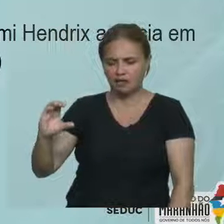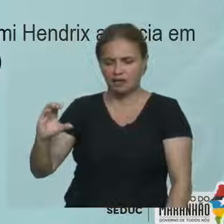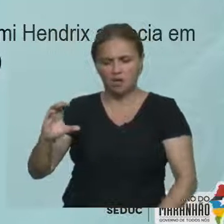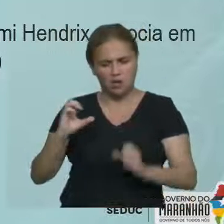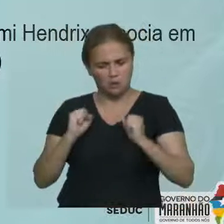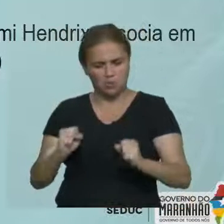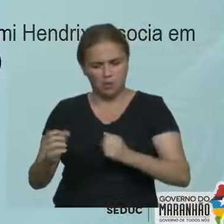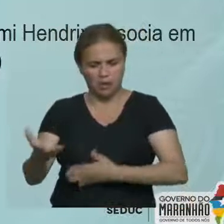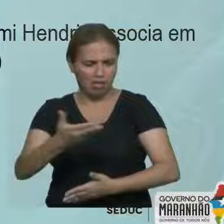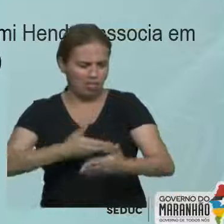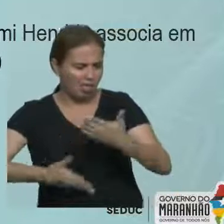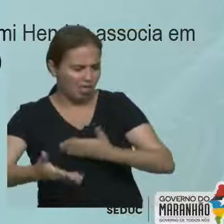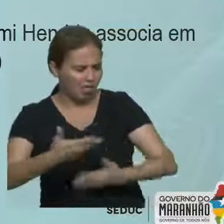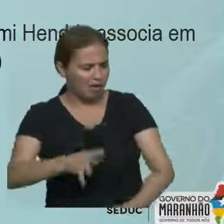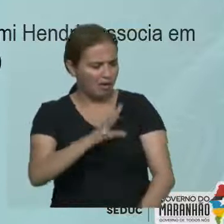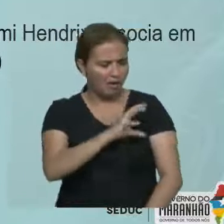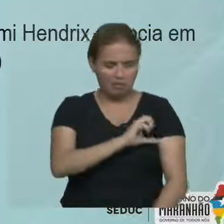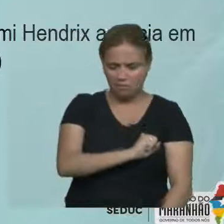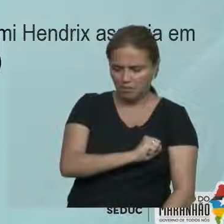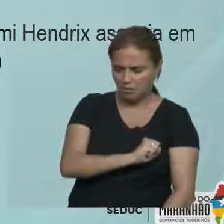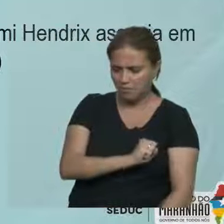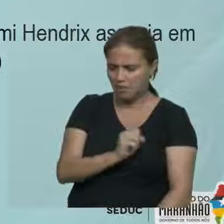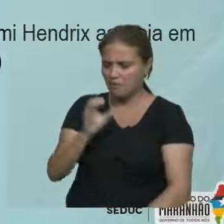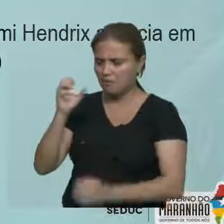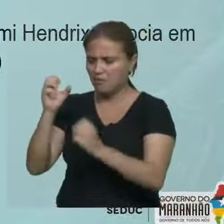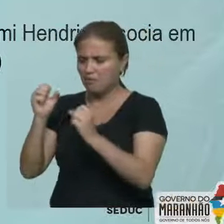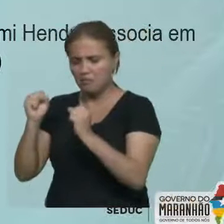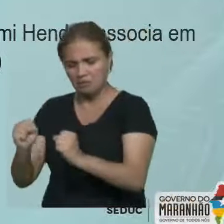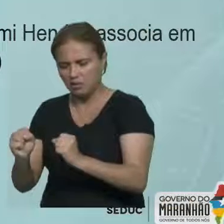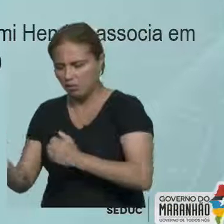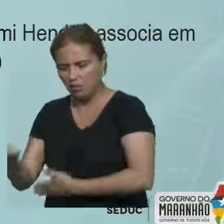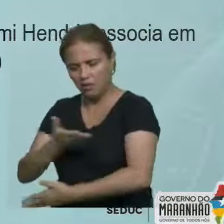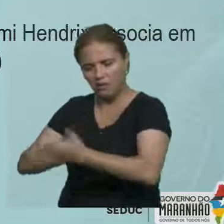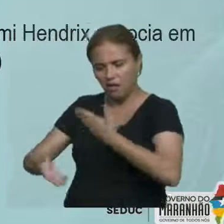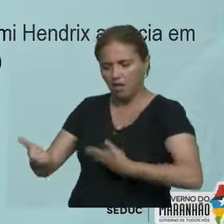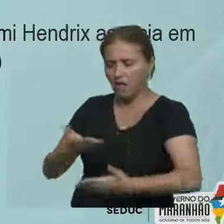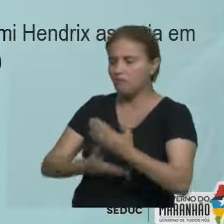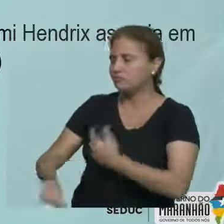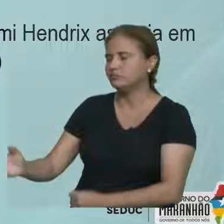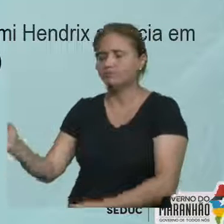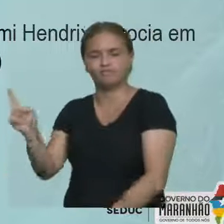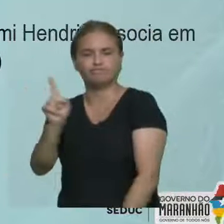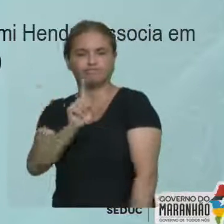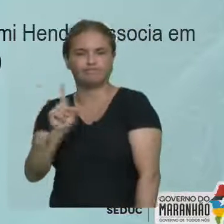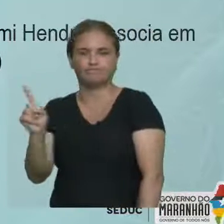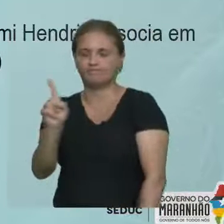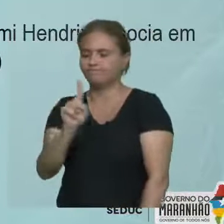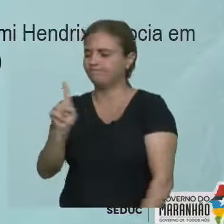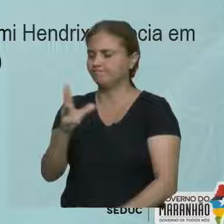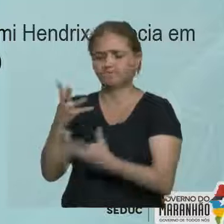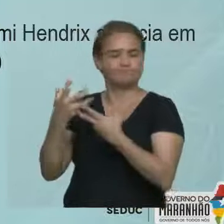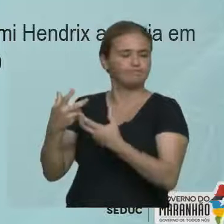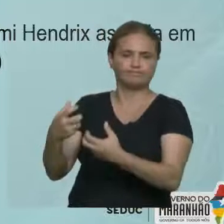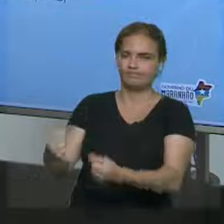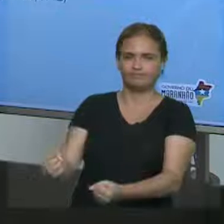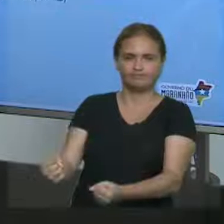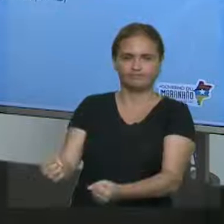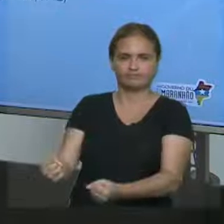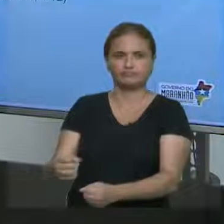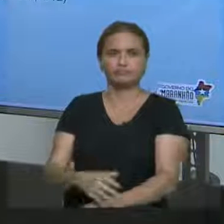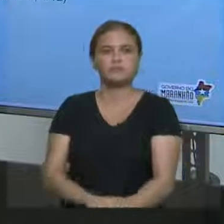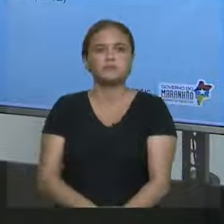aqueles que se amam. Justamente, ao contrário, ele não fala que o poder deve ser compartilhado, ele já é contra essa história do poder.